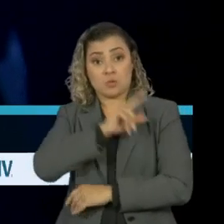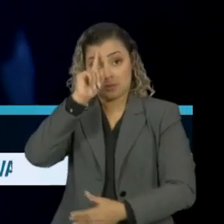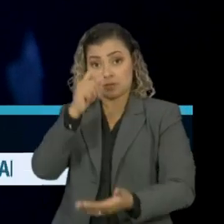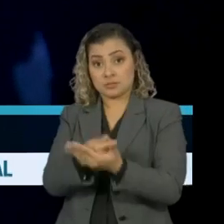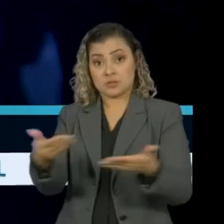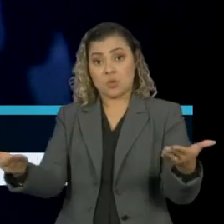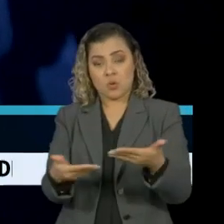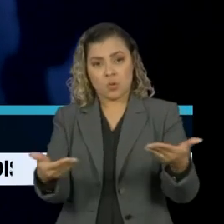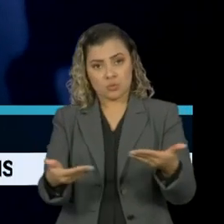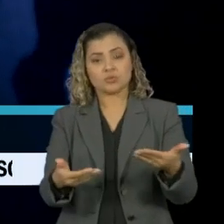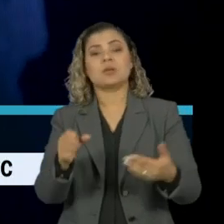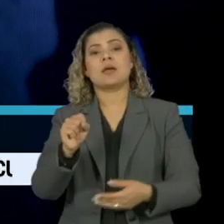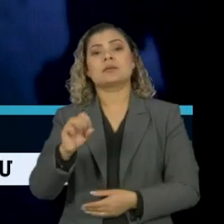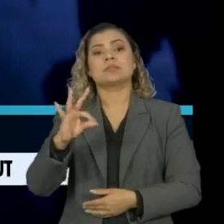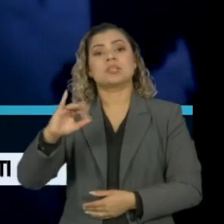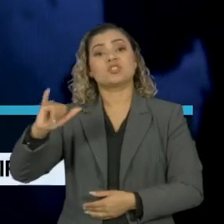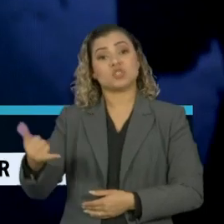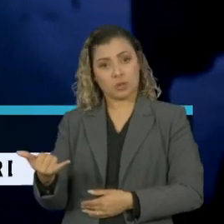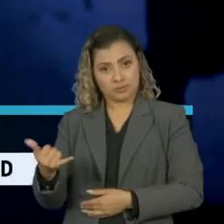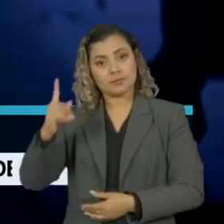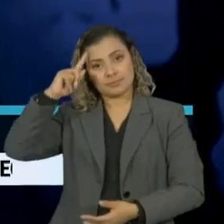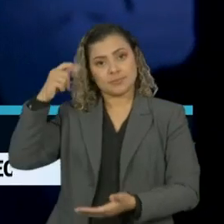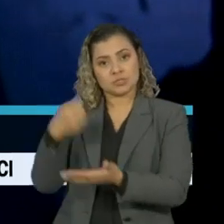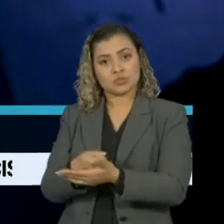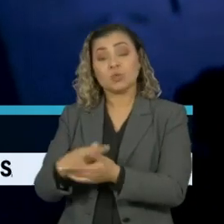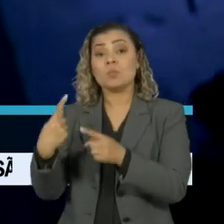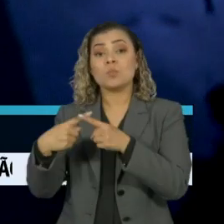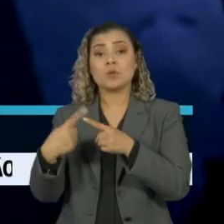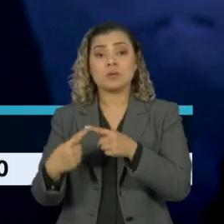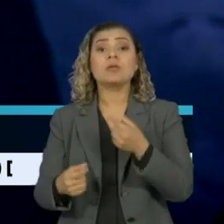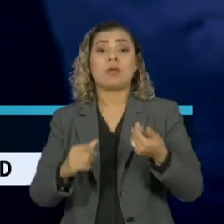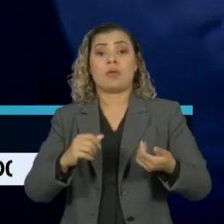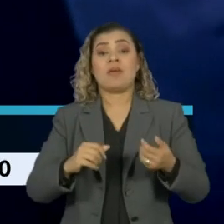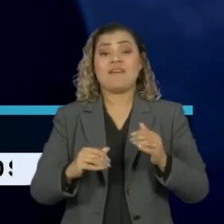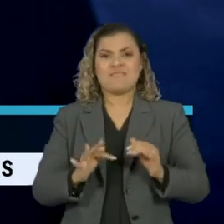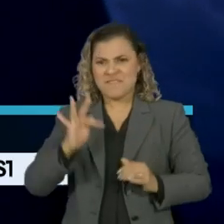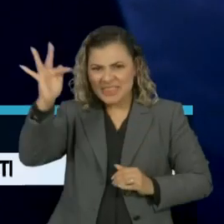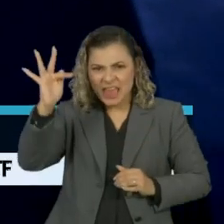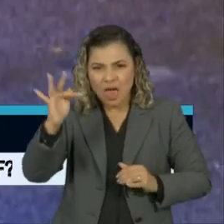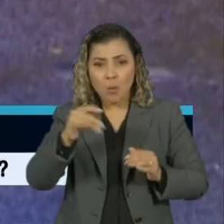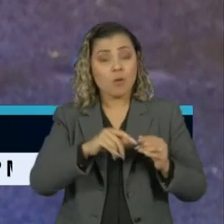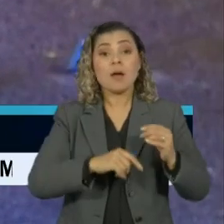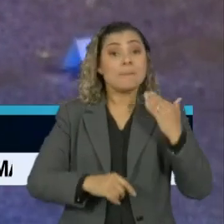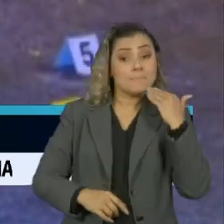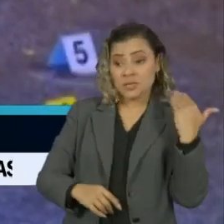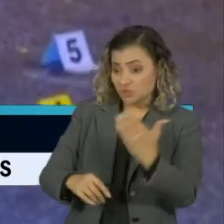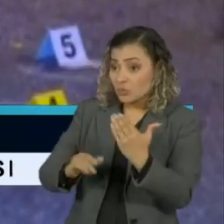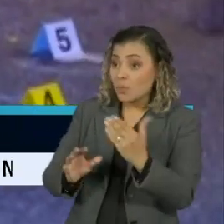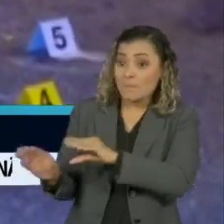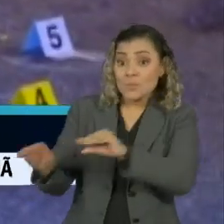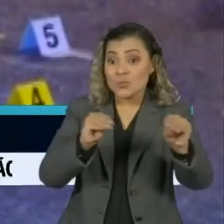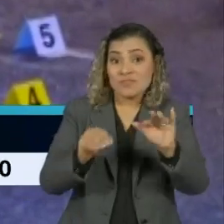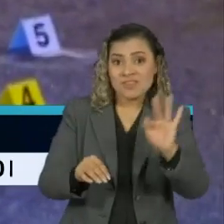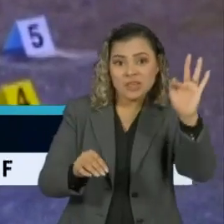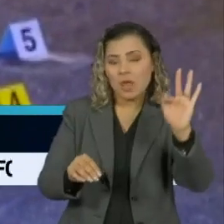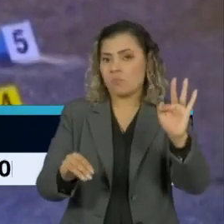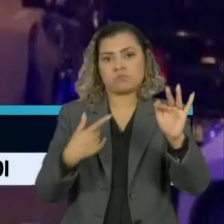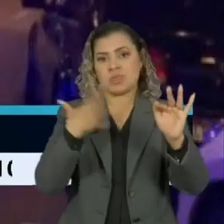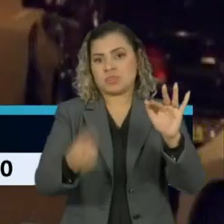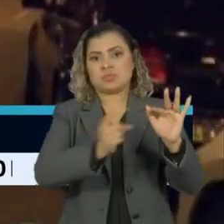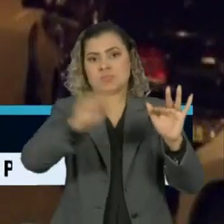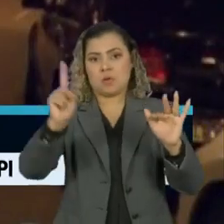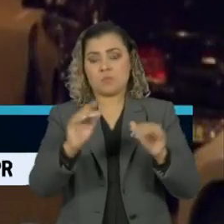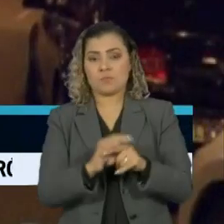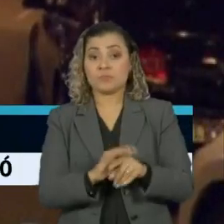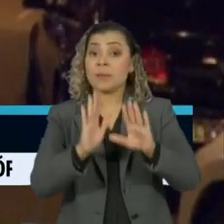hoje pelo Superior Tribunal de Justiça, que negou um pedido de federalização do caso. Já se passaram dois anos, mas